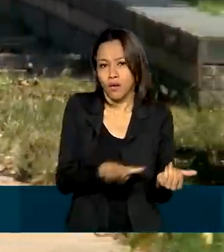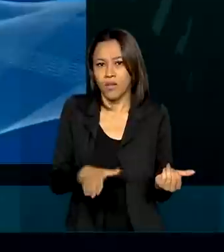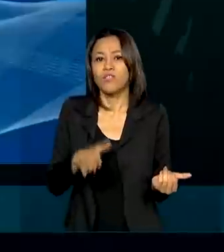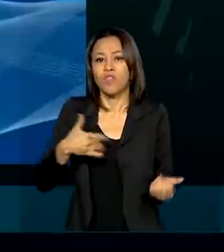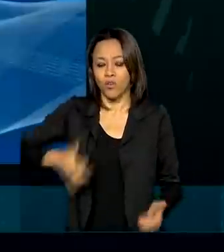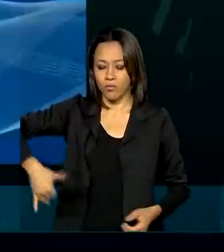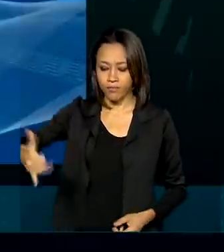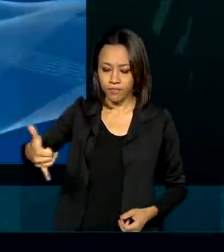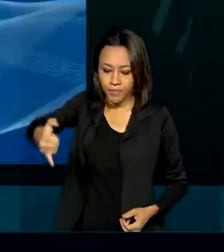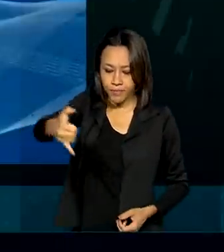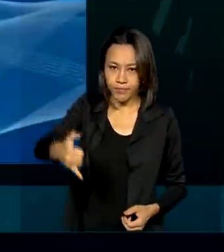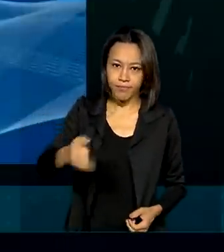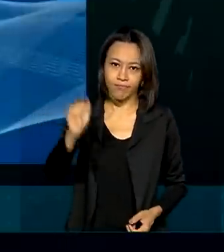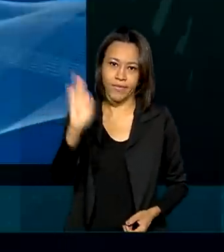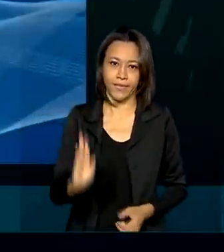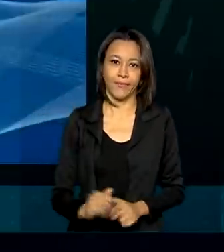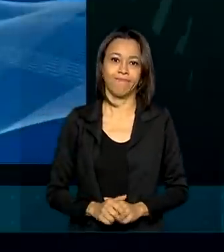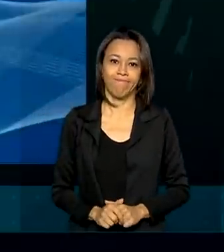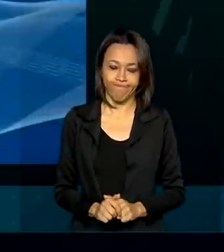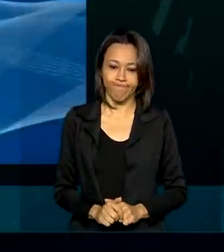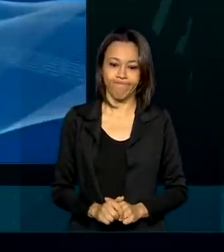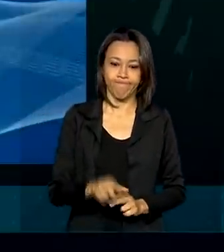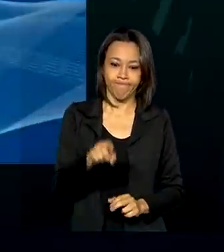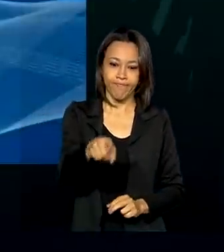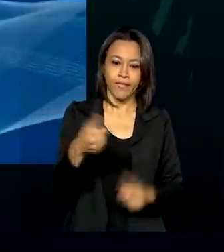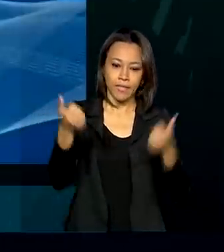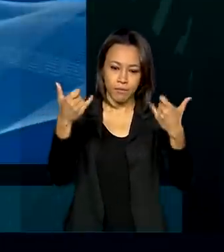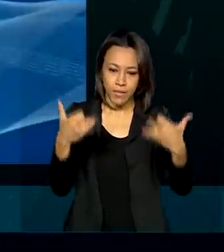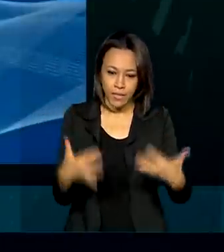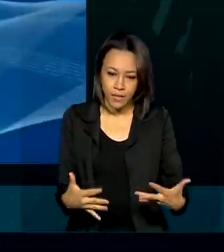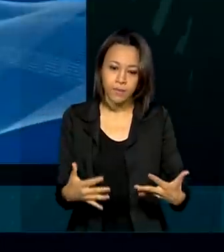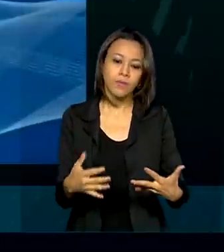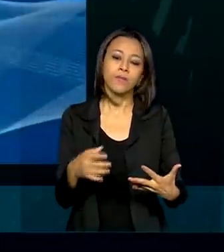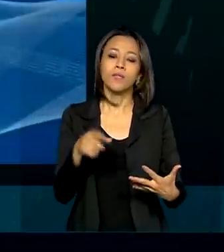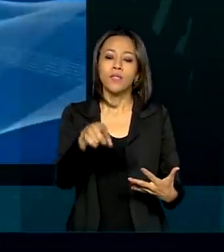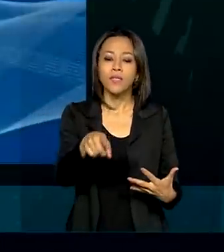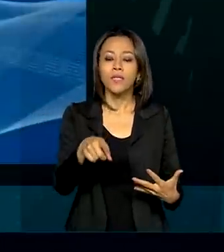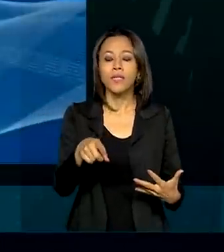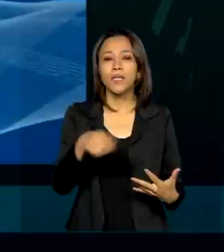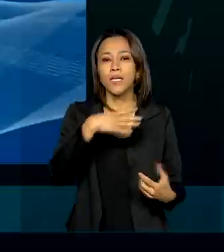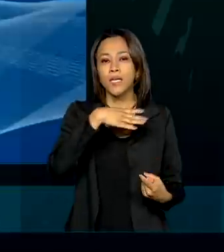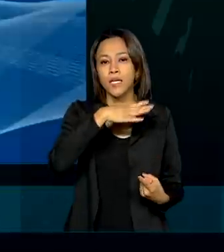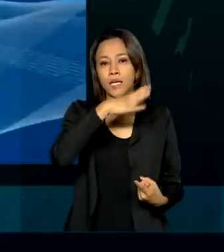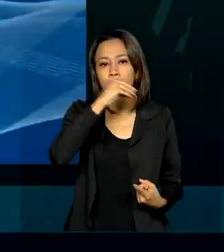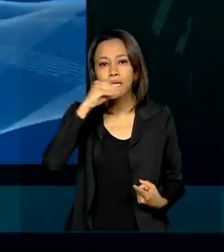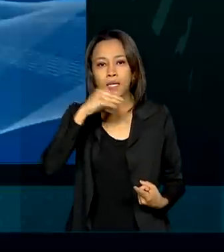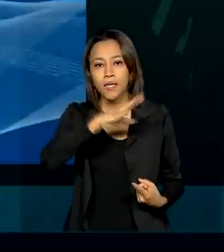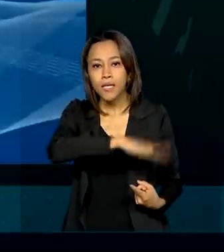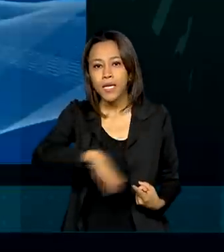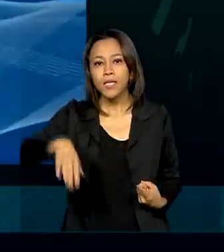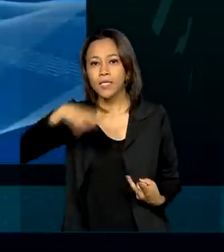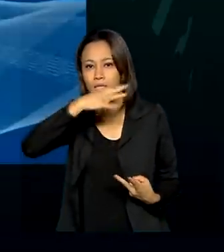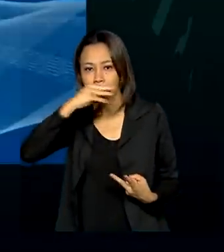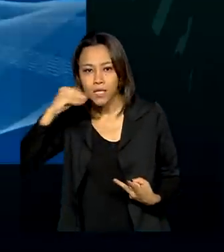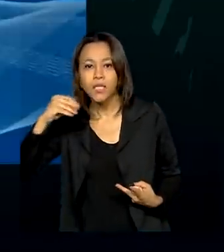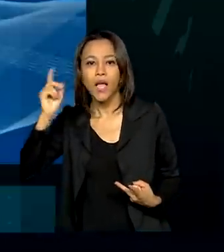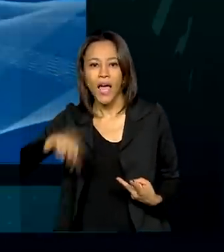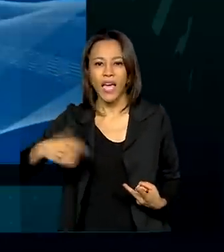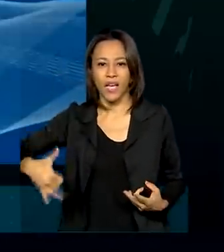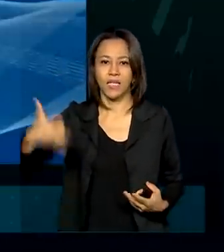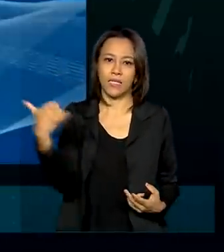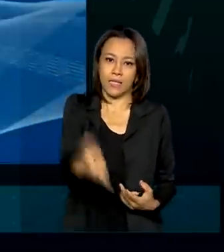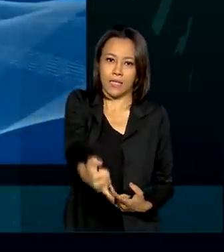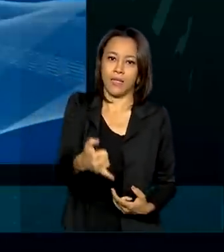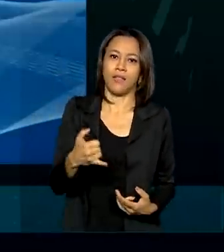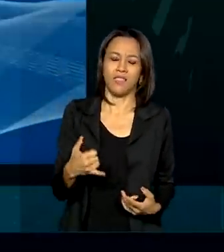Brasil. No Brasil, todos os dias, 32 crianças e adolescentes moram assassinadas. O